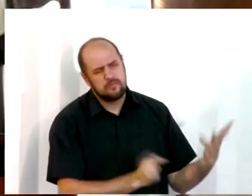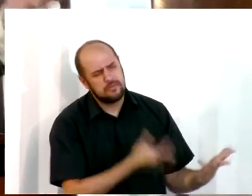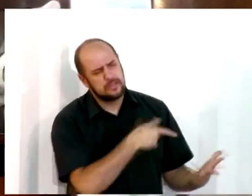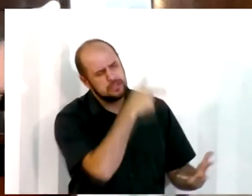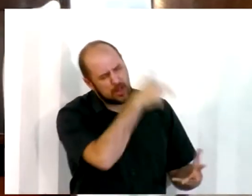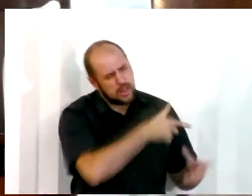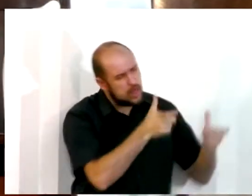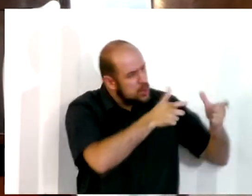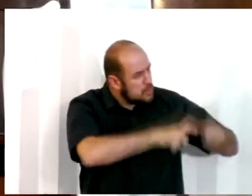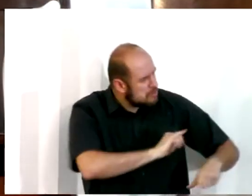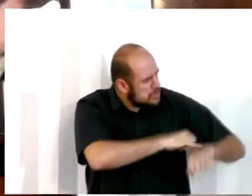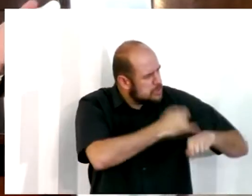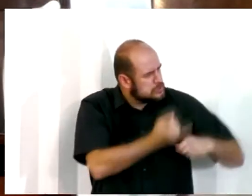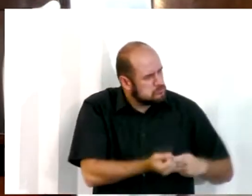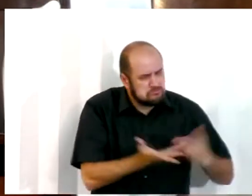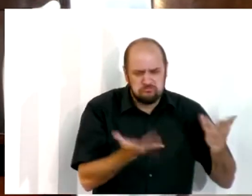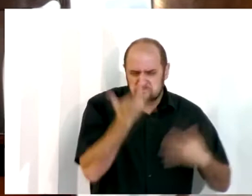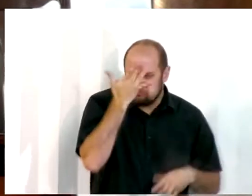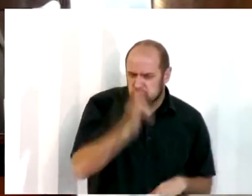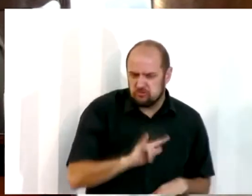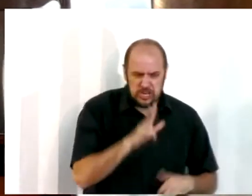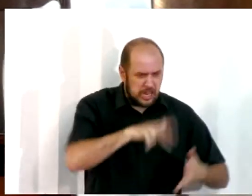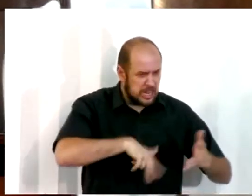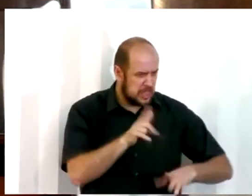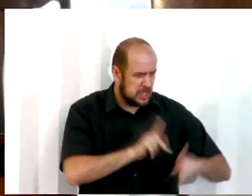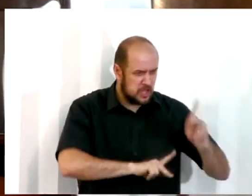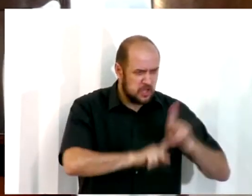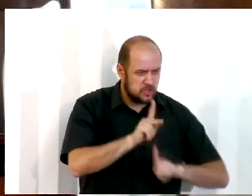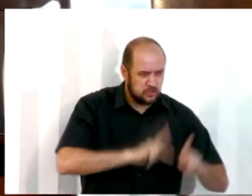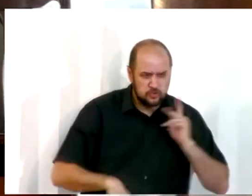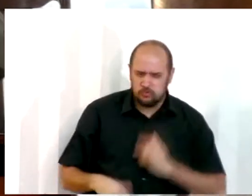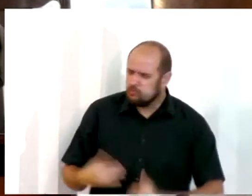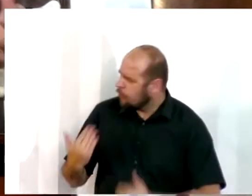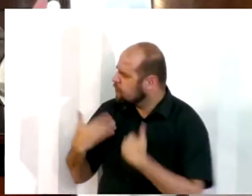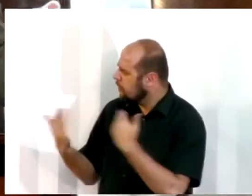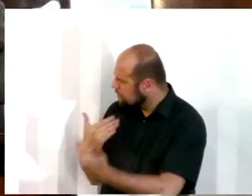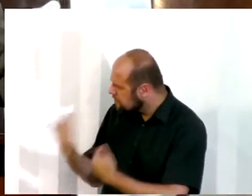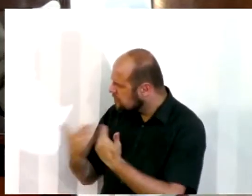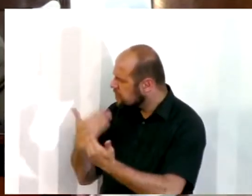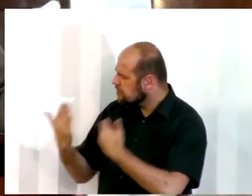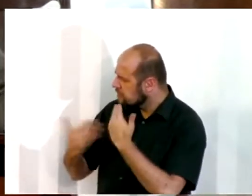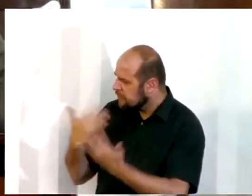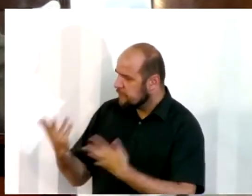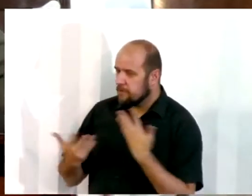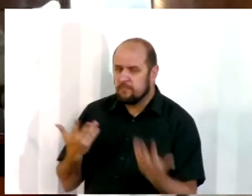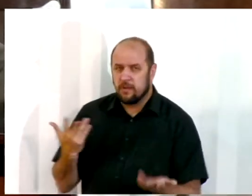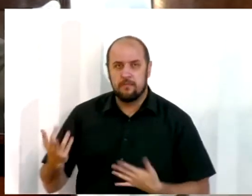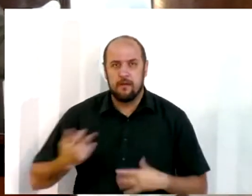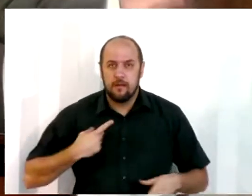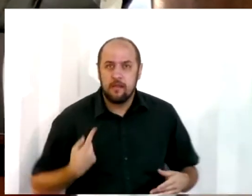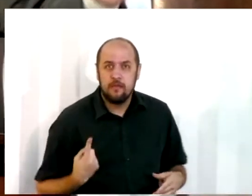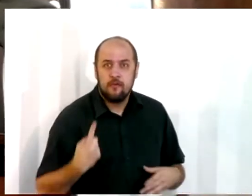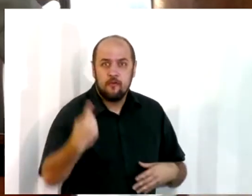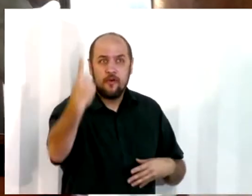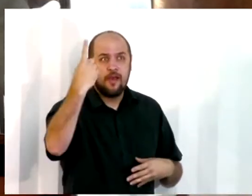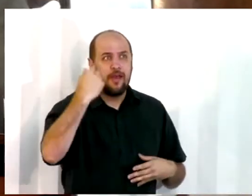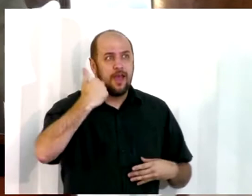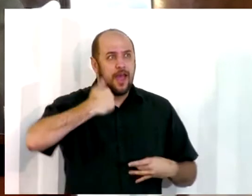Jerusalém para esse dia a Bíblia está sendo lida diante do povo e a pessoa vai aprendendo e a pessoa sai daqui dizendo o quê? Eu entendi.